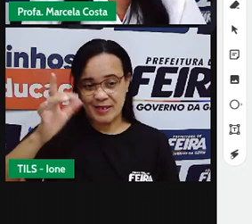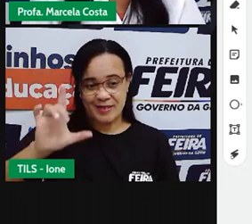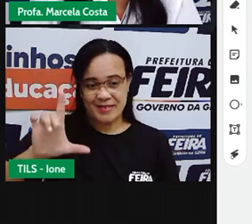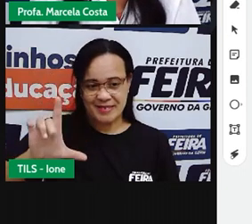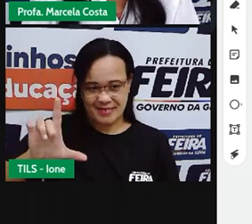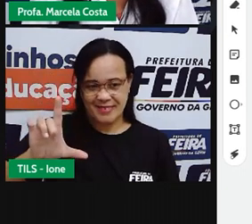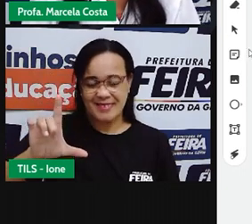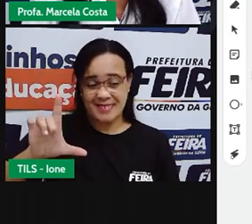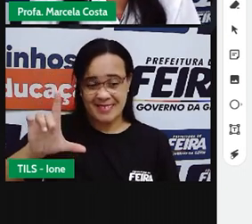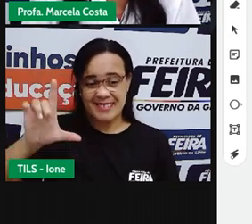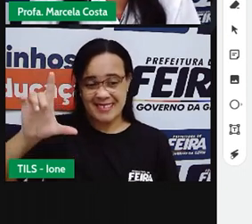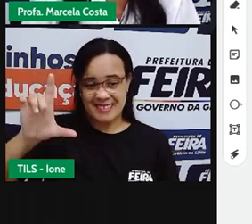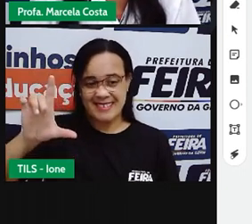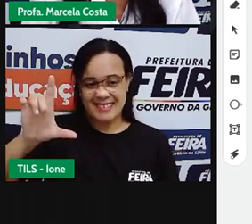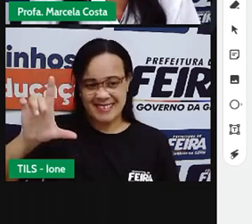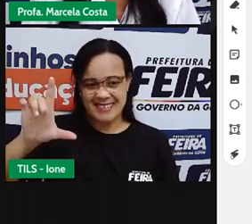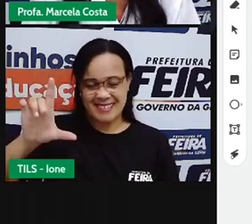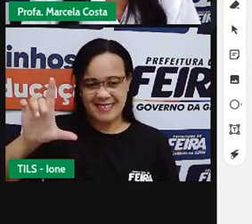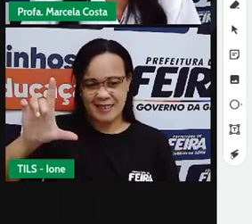Olha a letra L.